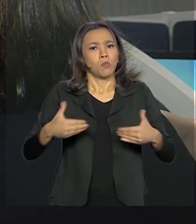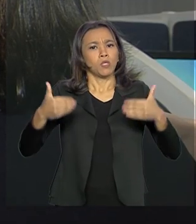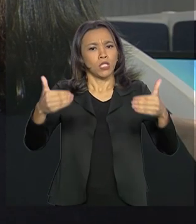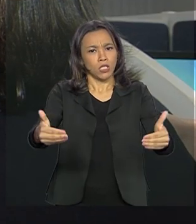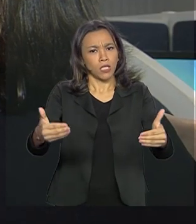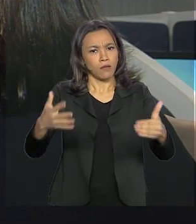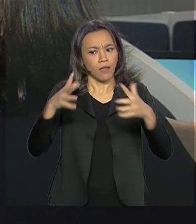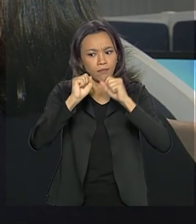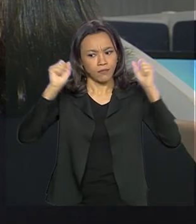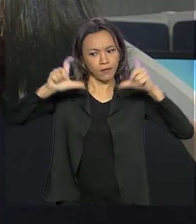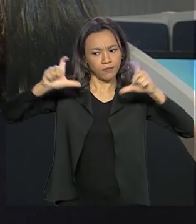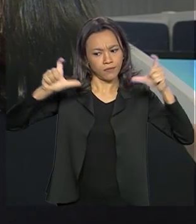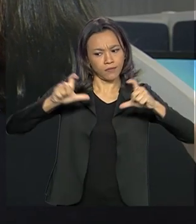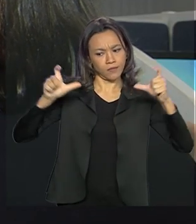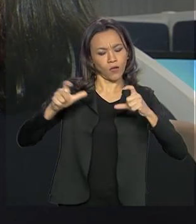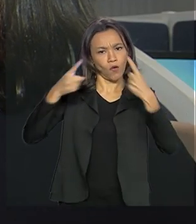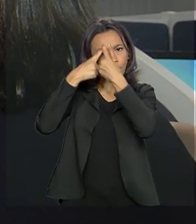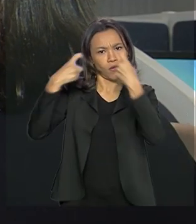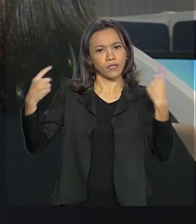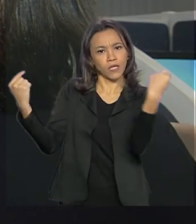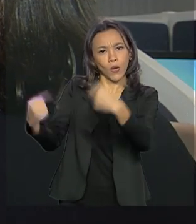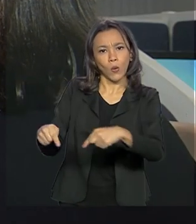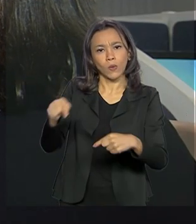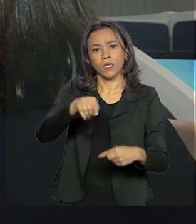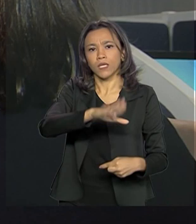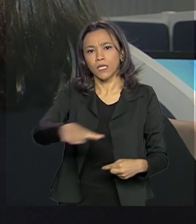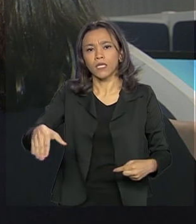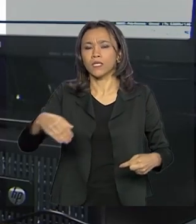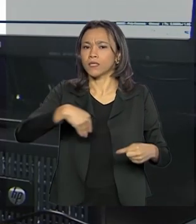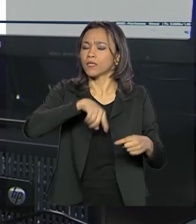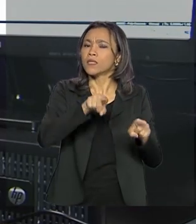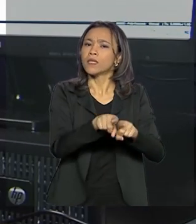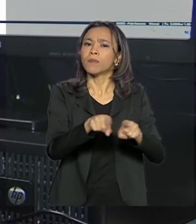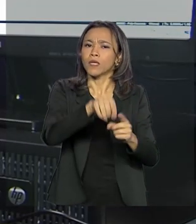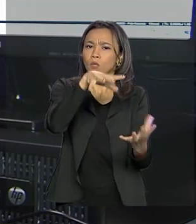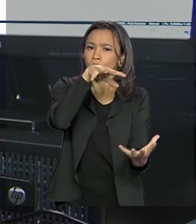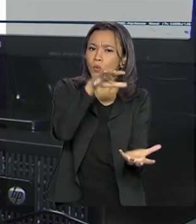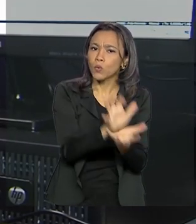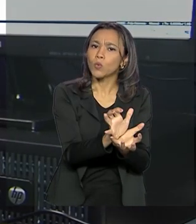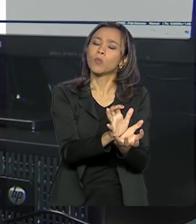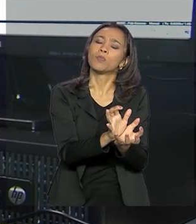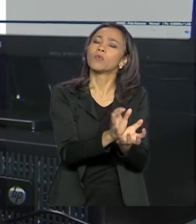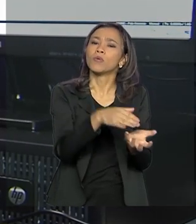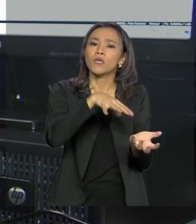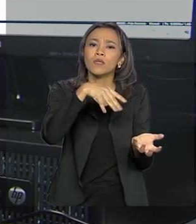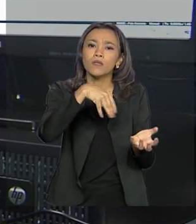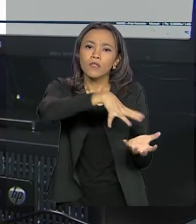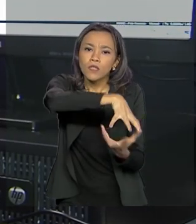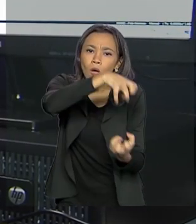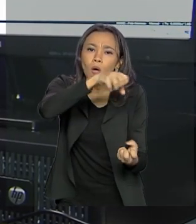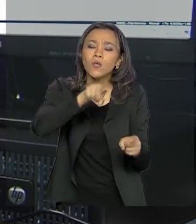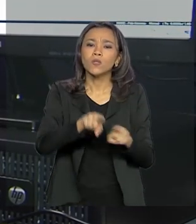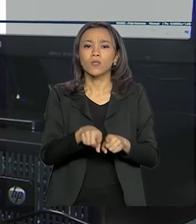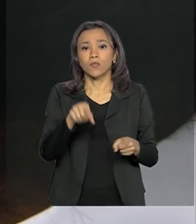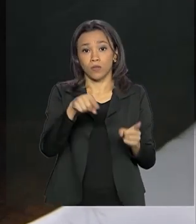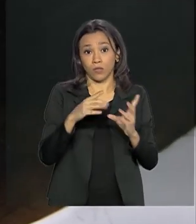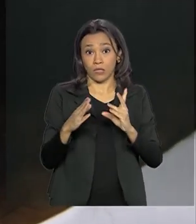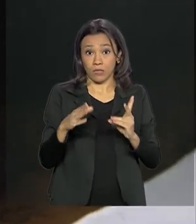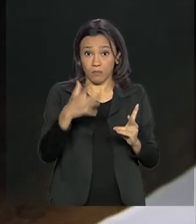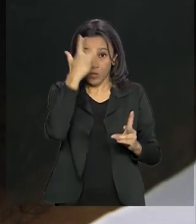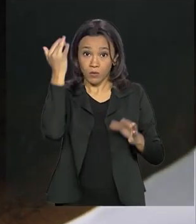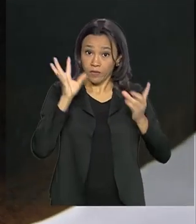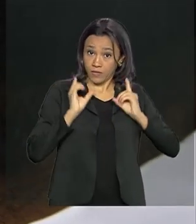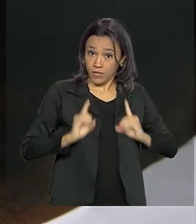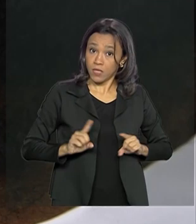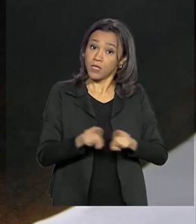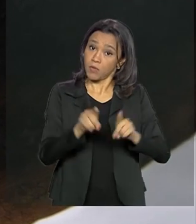violência contra crianças, idosos, pessoas com deficiência e população LGBT durante o isolamento. Neste